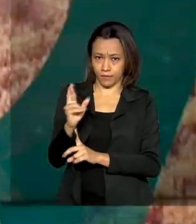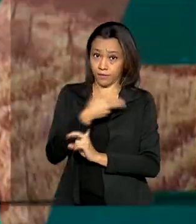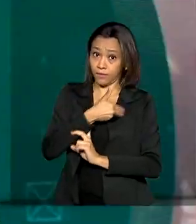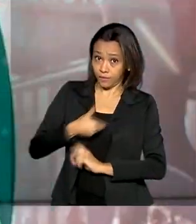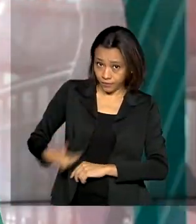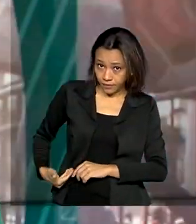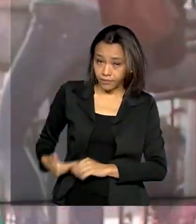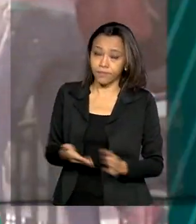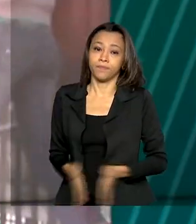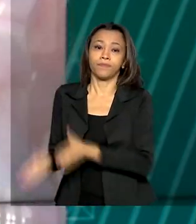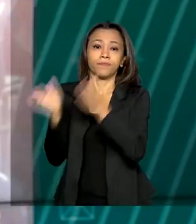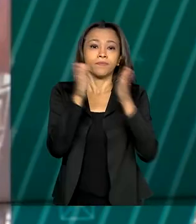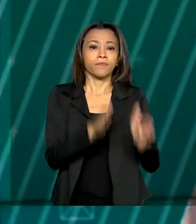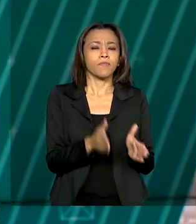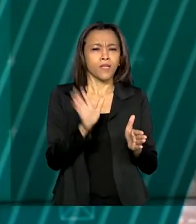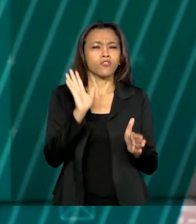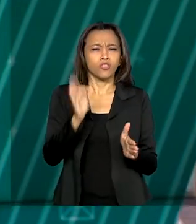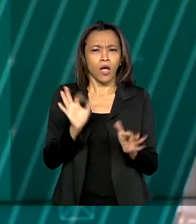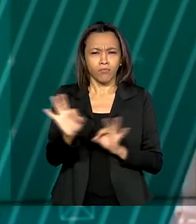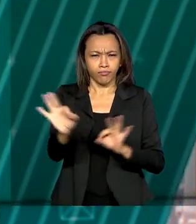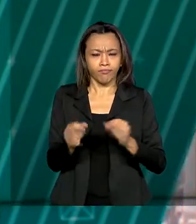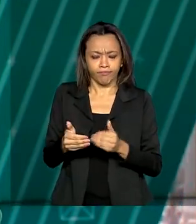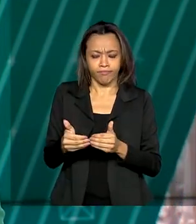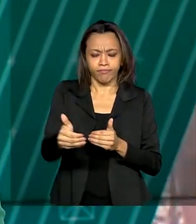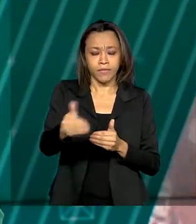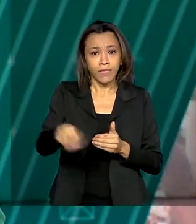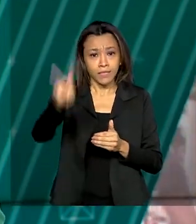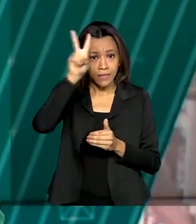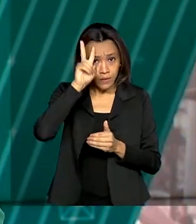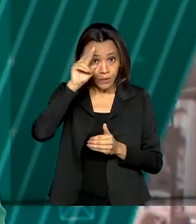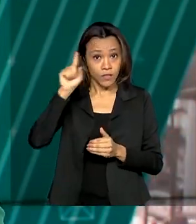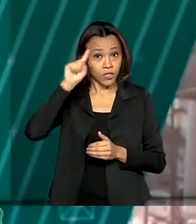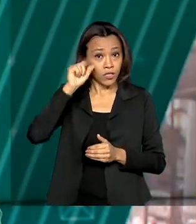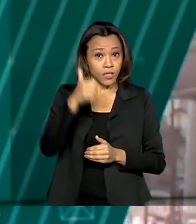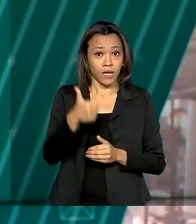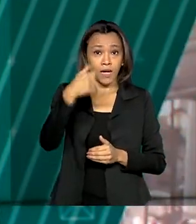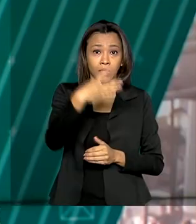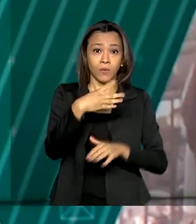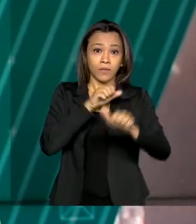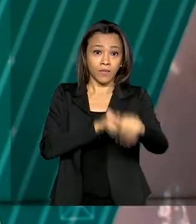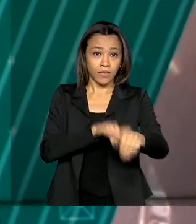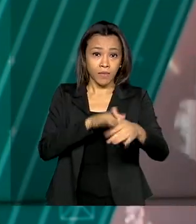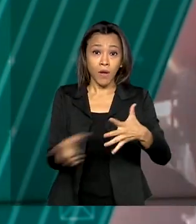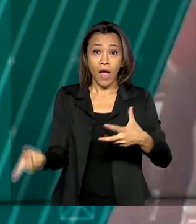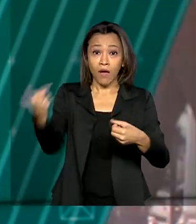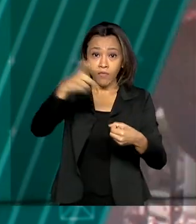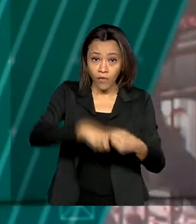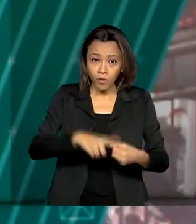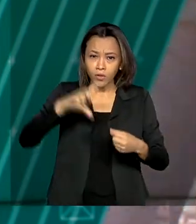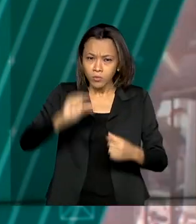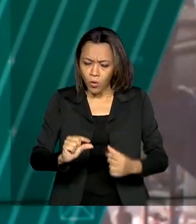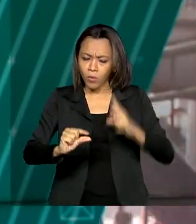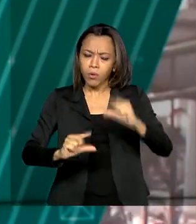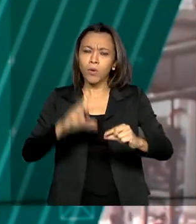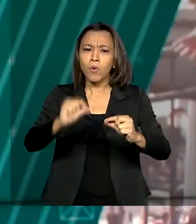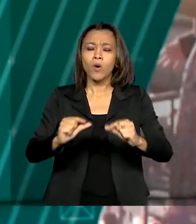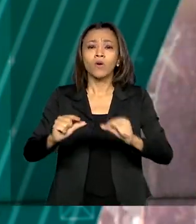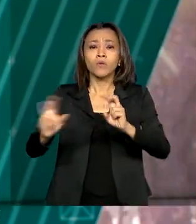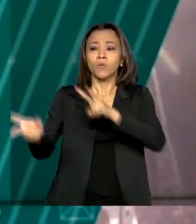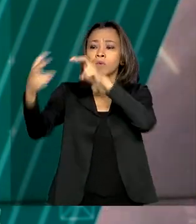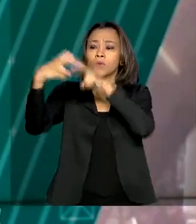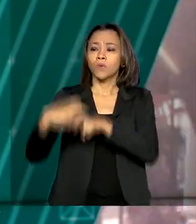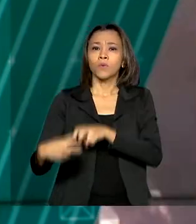Está previsto para a próxima segunda-feira, 14 de setembro, o retorno gradual do atendimento presencial nas